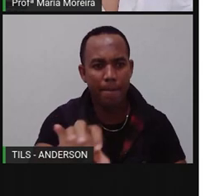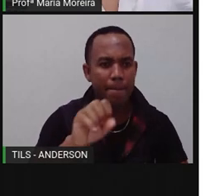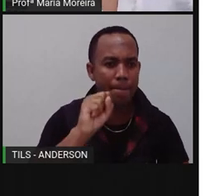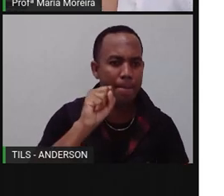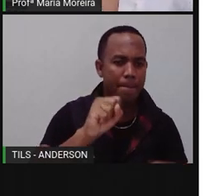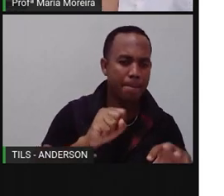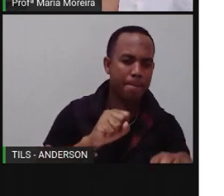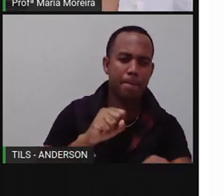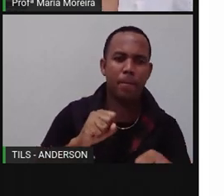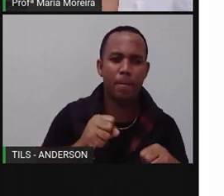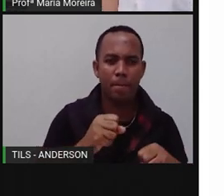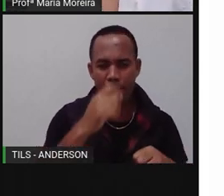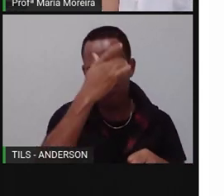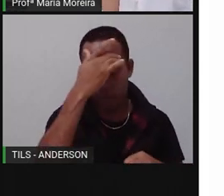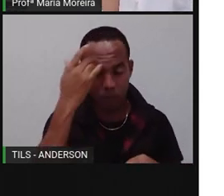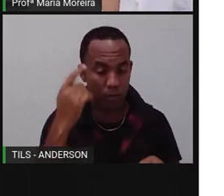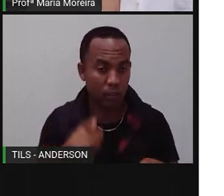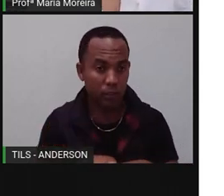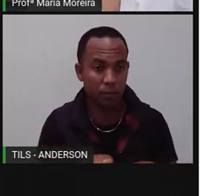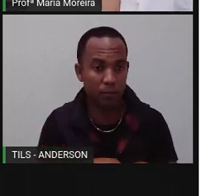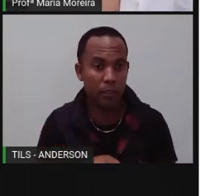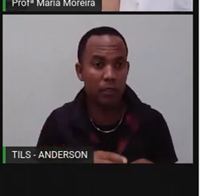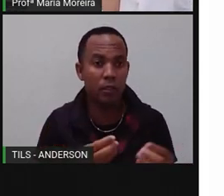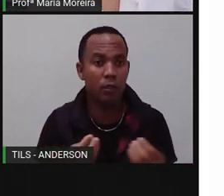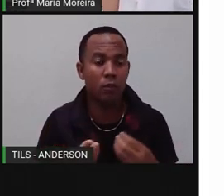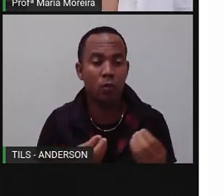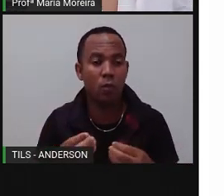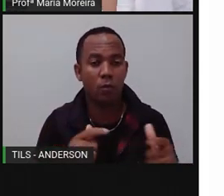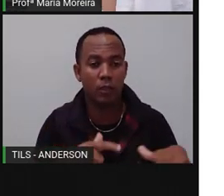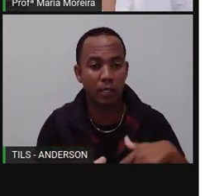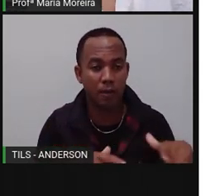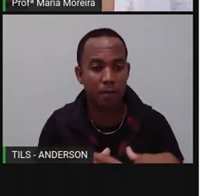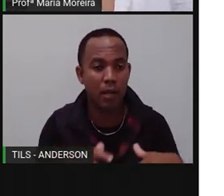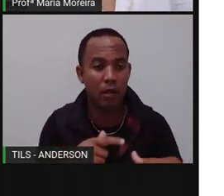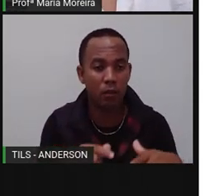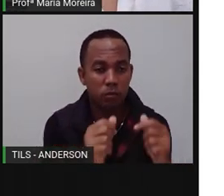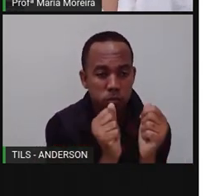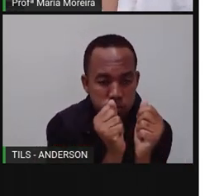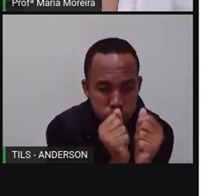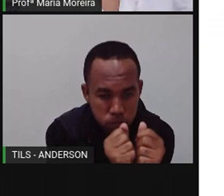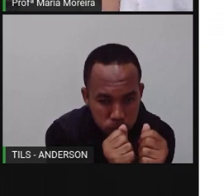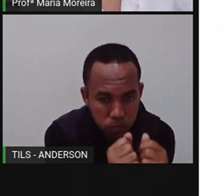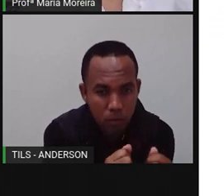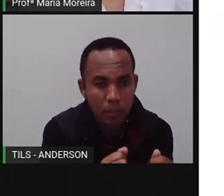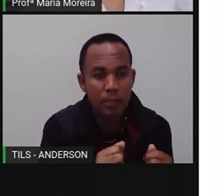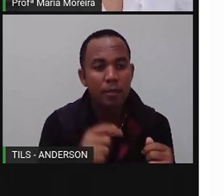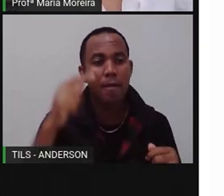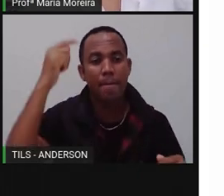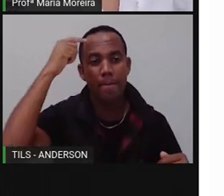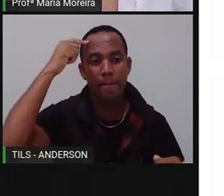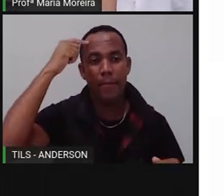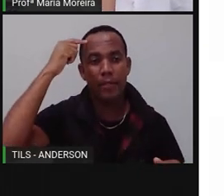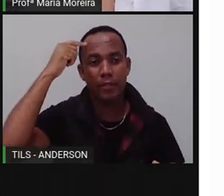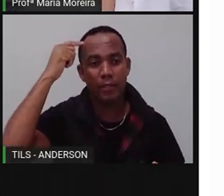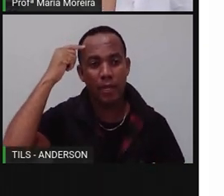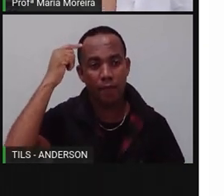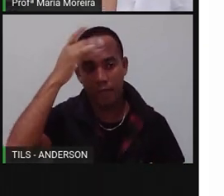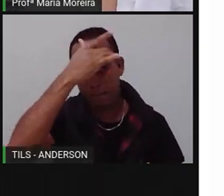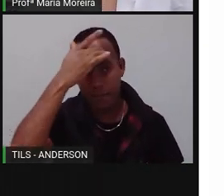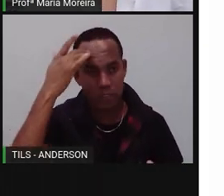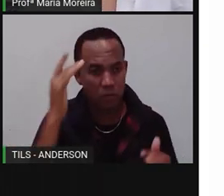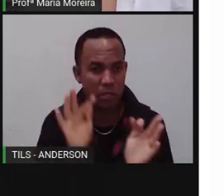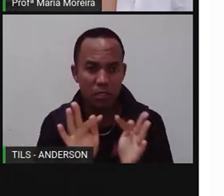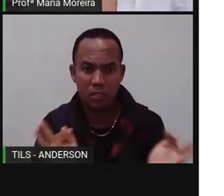que vieram aqui para o Brasil, a fim de realizarem trabalhos escravos, porque eles julgavam que eram o que? Eram pessoas